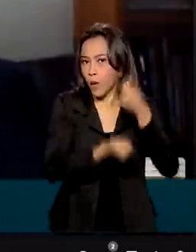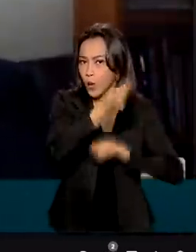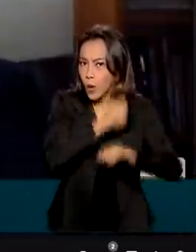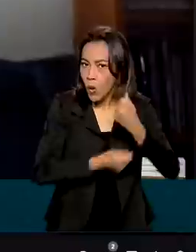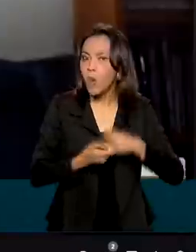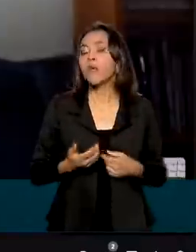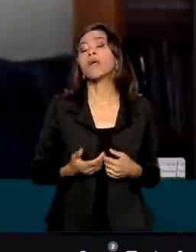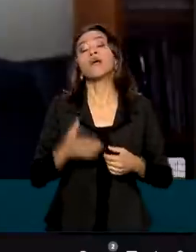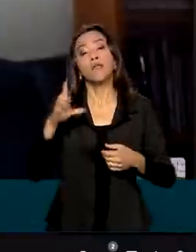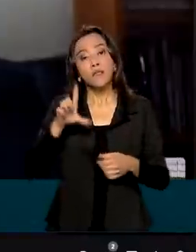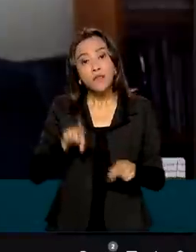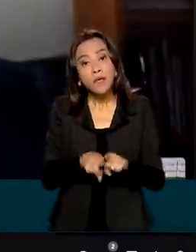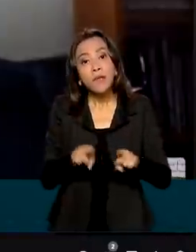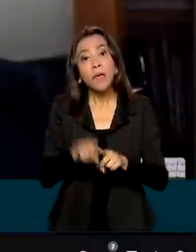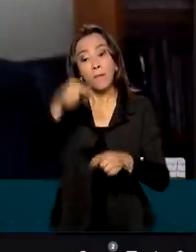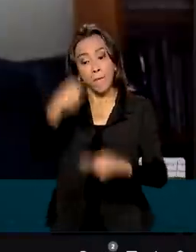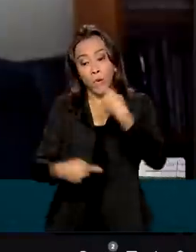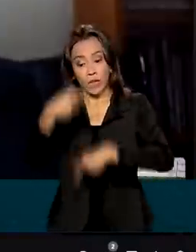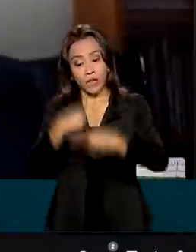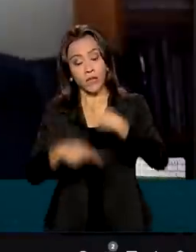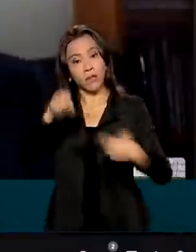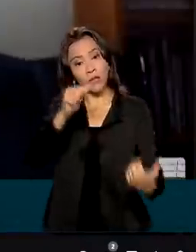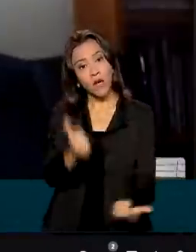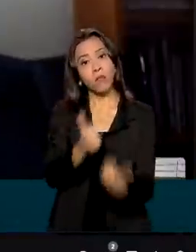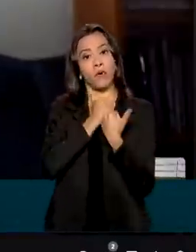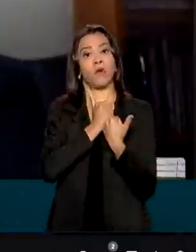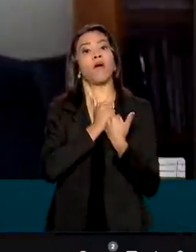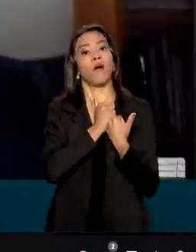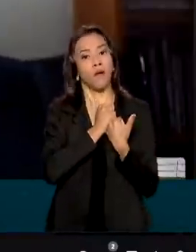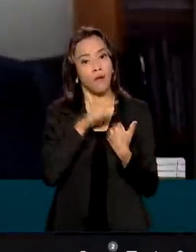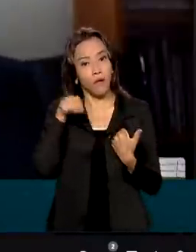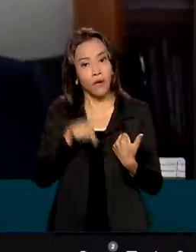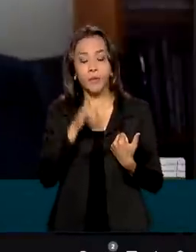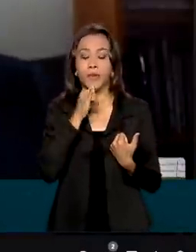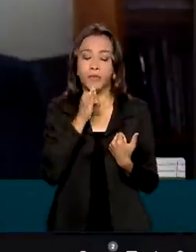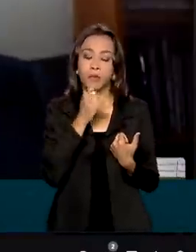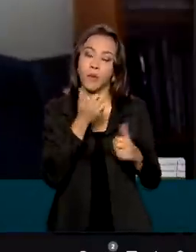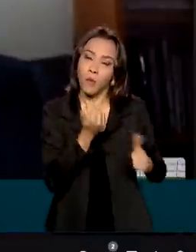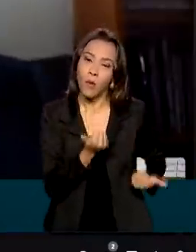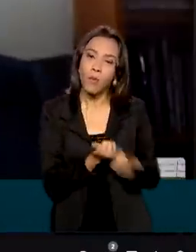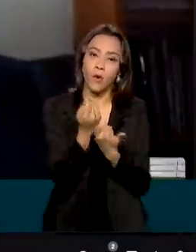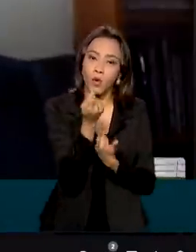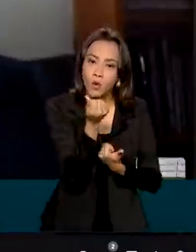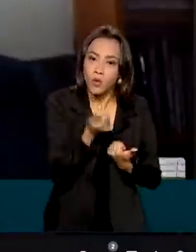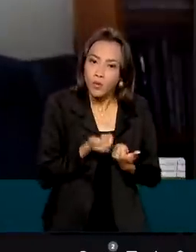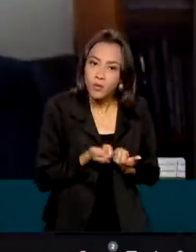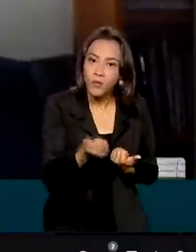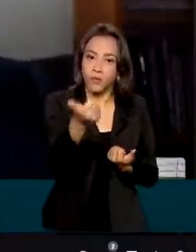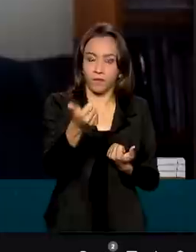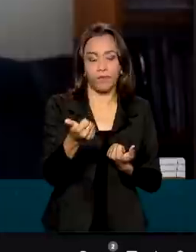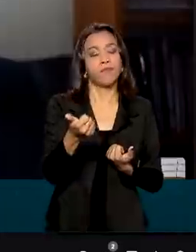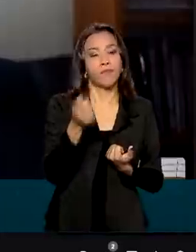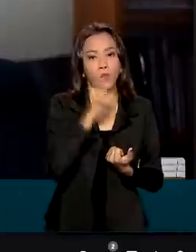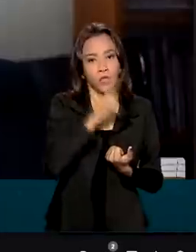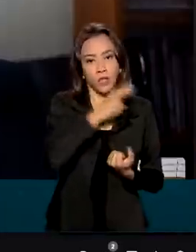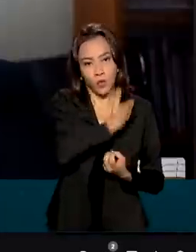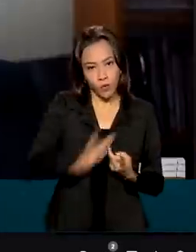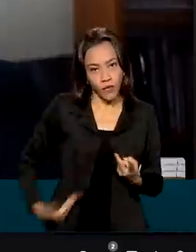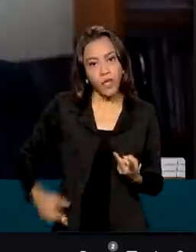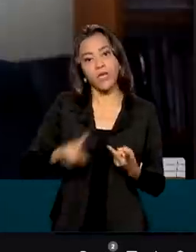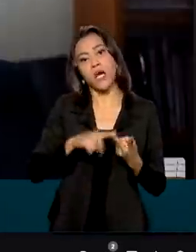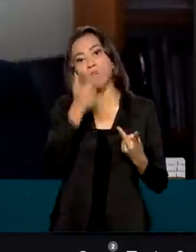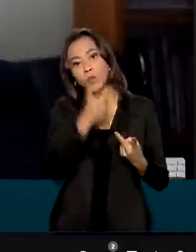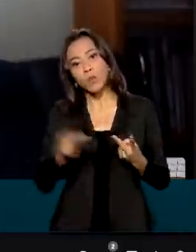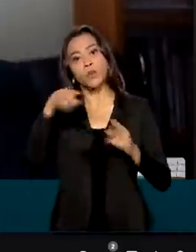políticas públicas que ajudarem nesse sentido. Então, o auxílio emergencial, o auxílio Brasil,